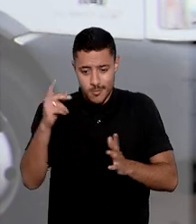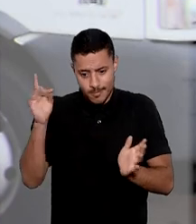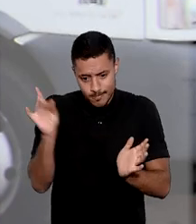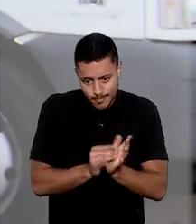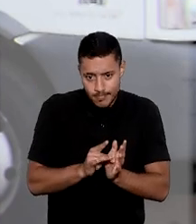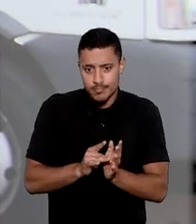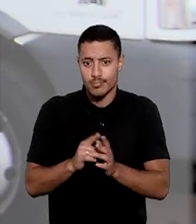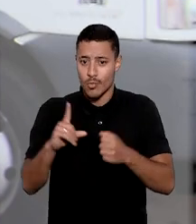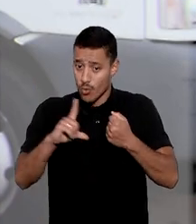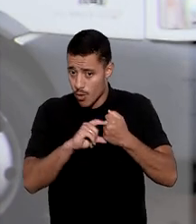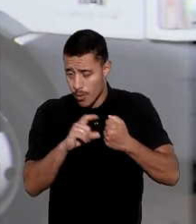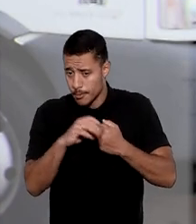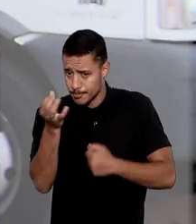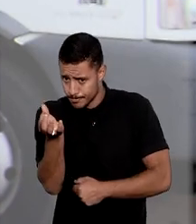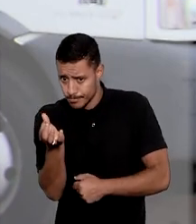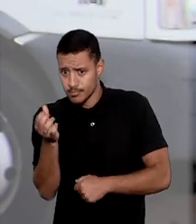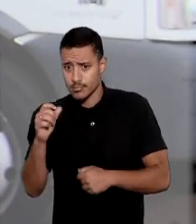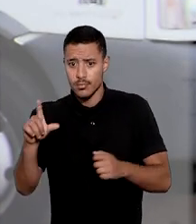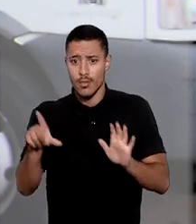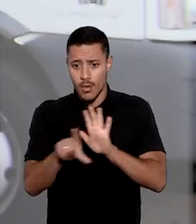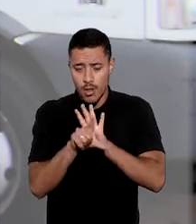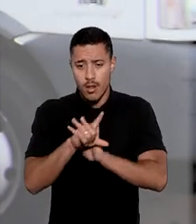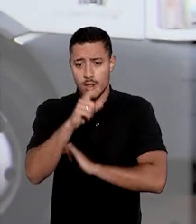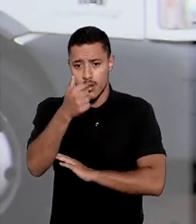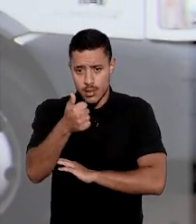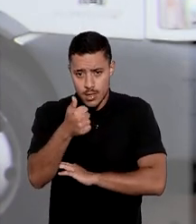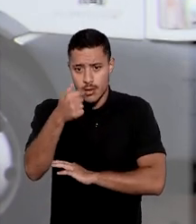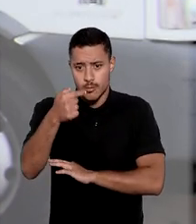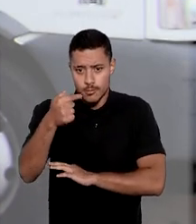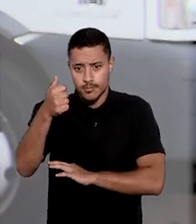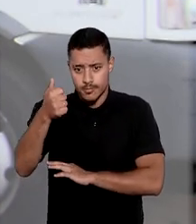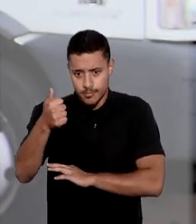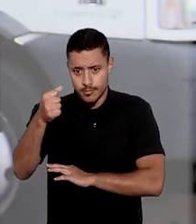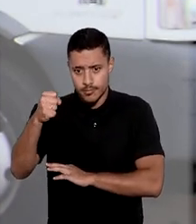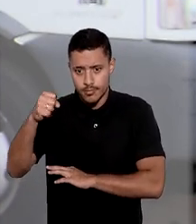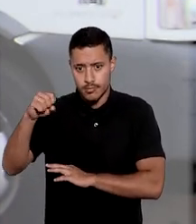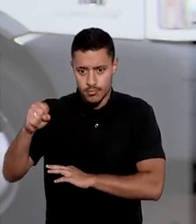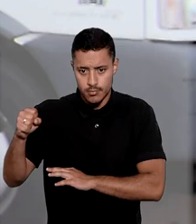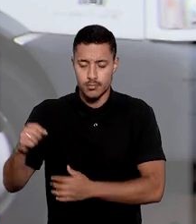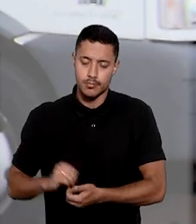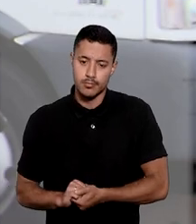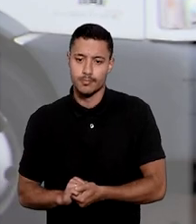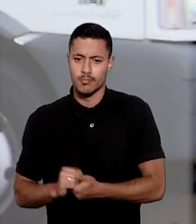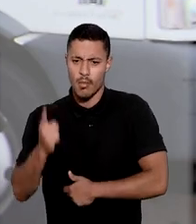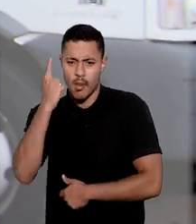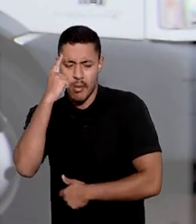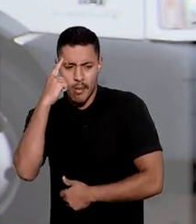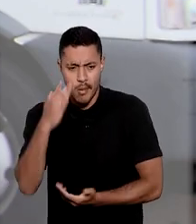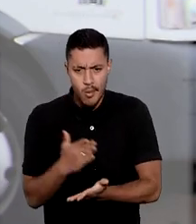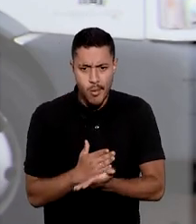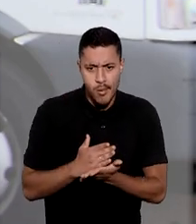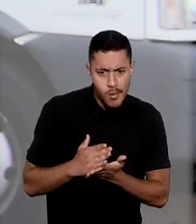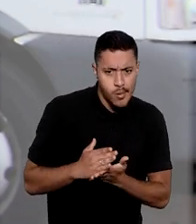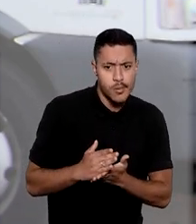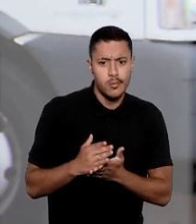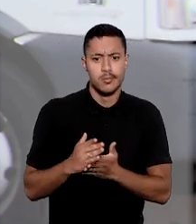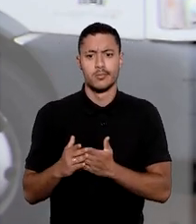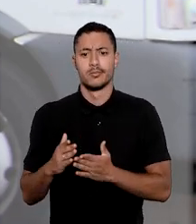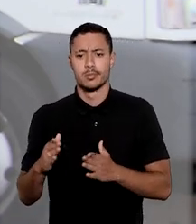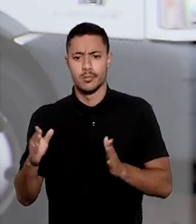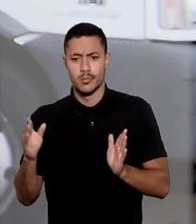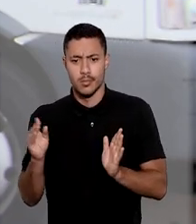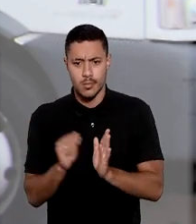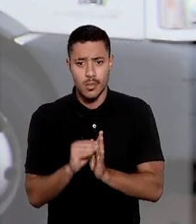termos do artigo 6º da Lei nº.713, de 1988. A decisão teve origem em ação declaratória de